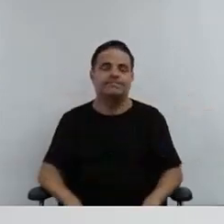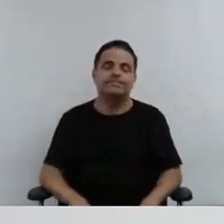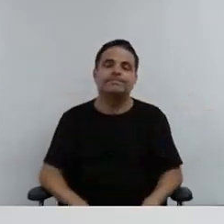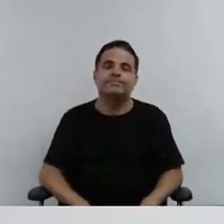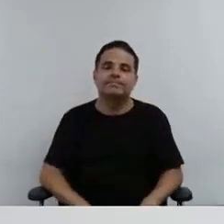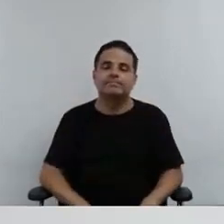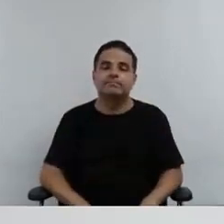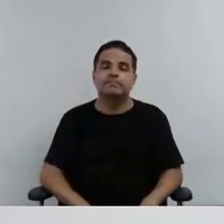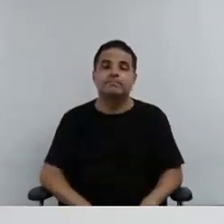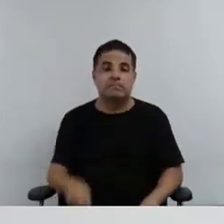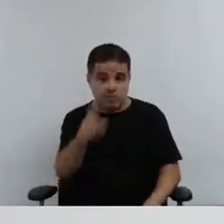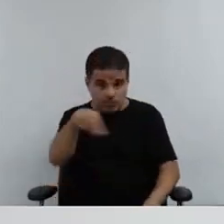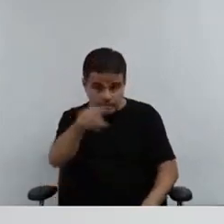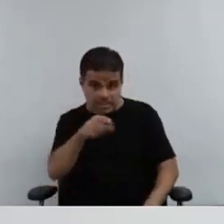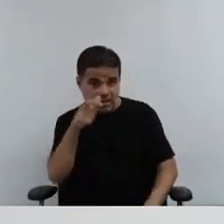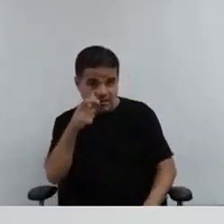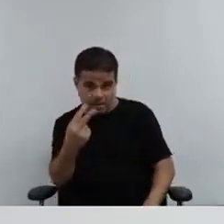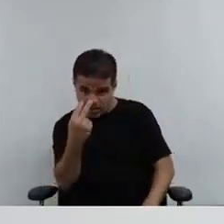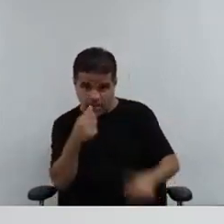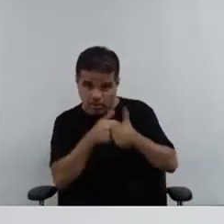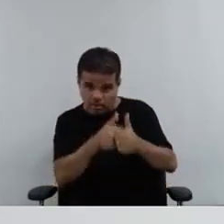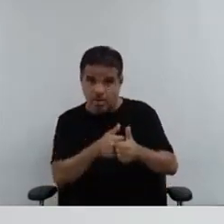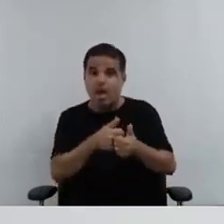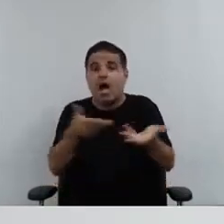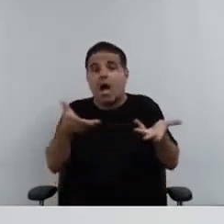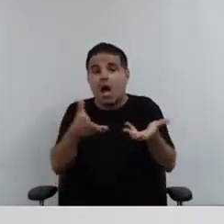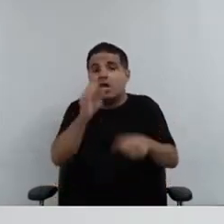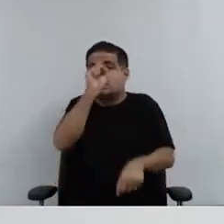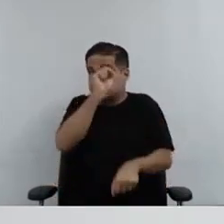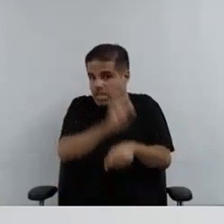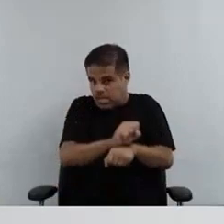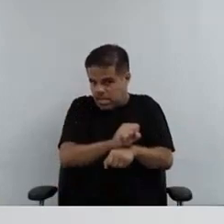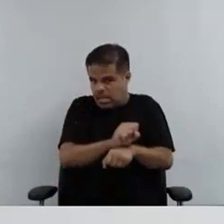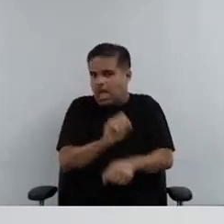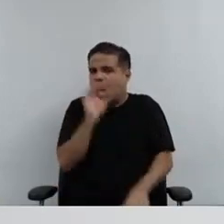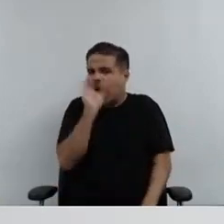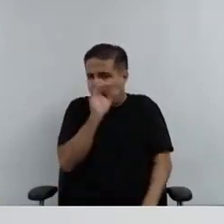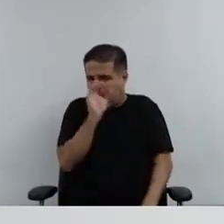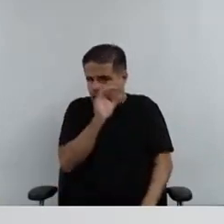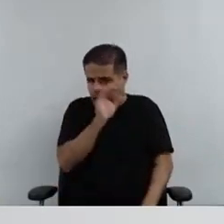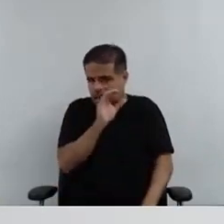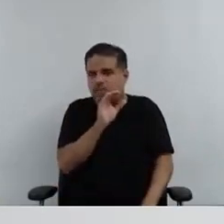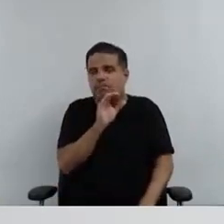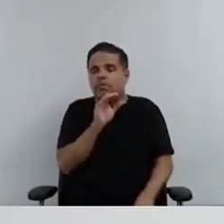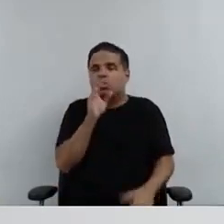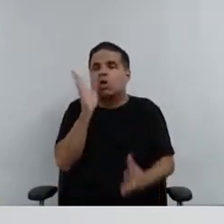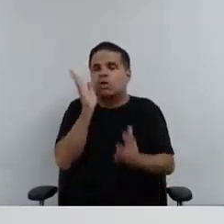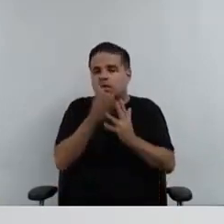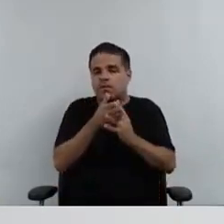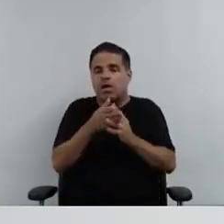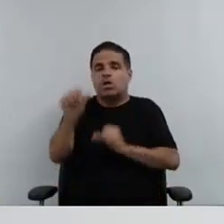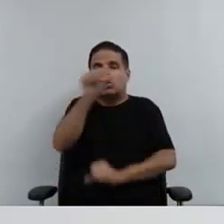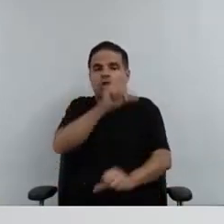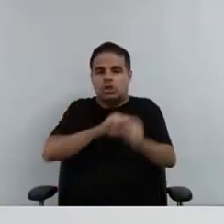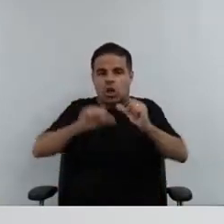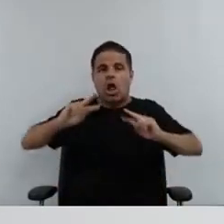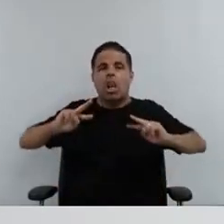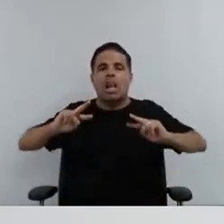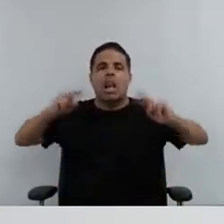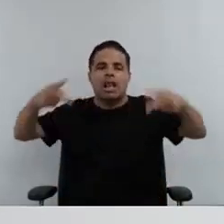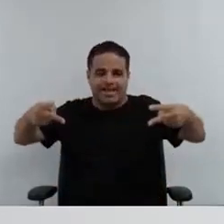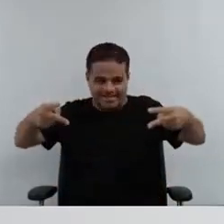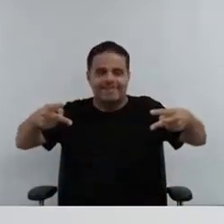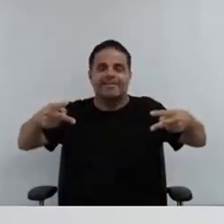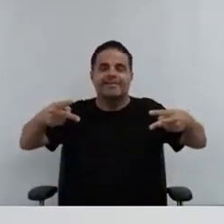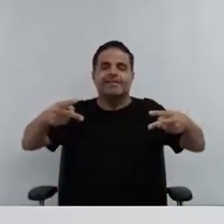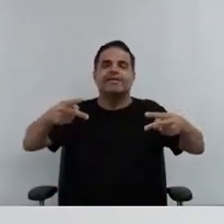Sereiros, conselheiras, todos e todas que nos acompanham, nós precisamos agora só suspender rapidamente aqui a sessão para troca do link considerando a